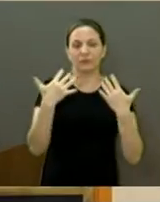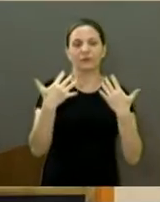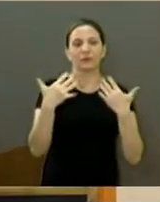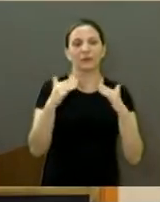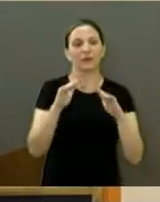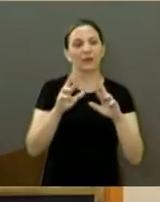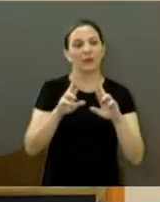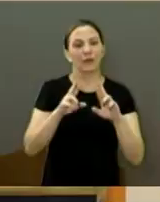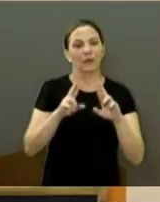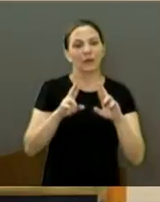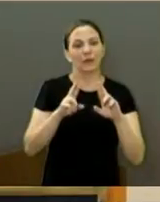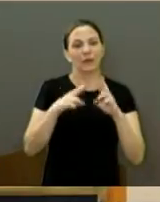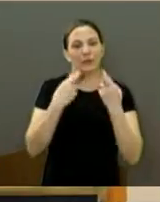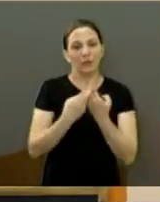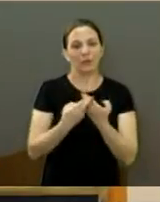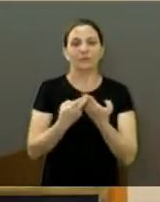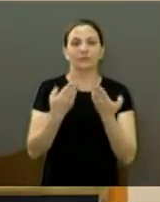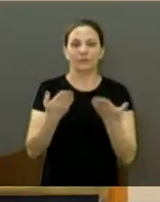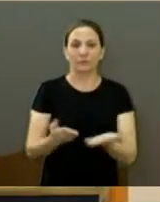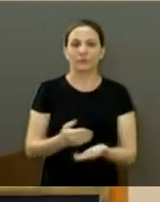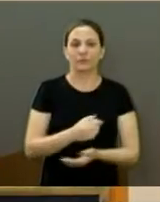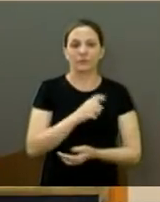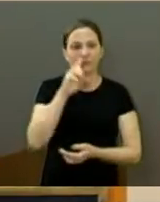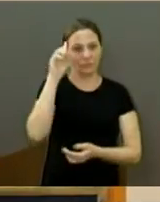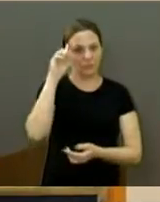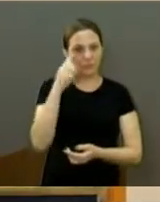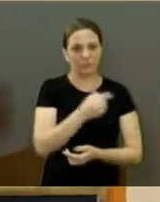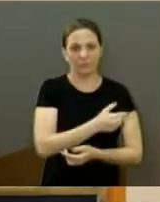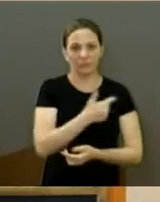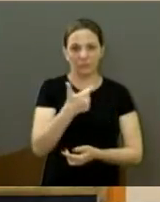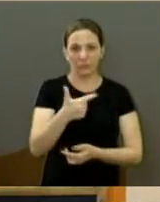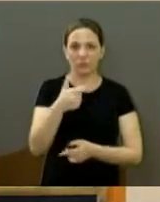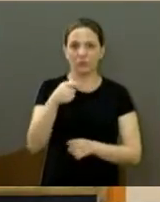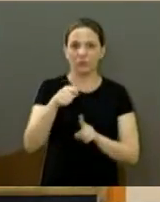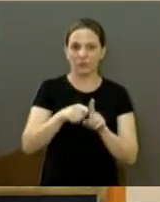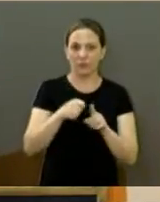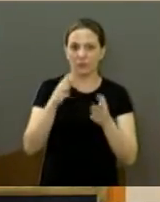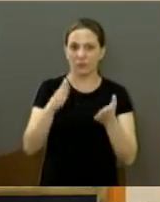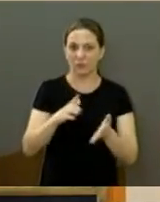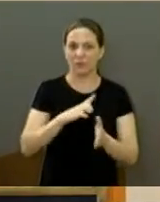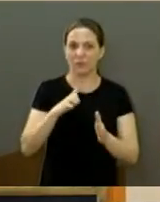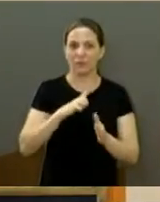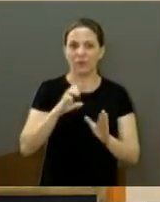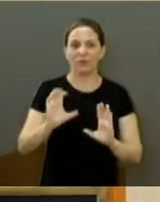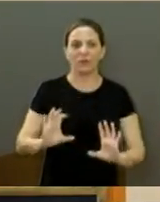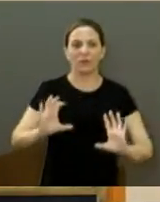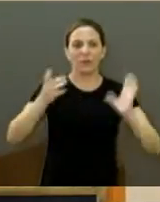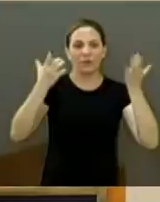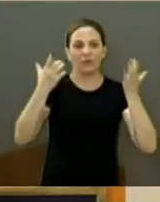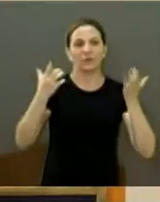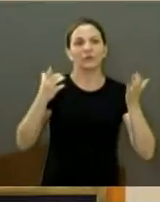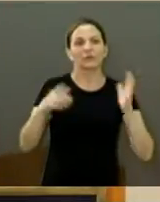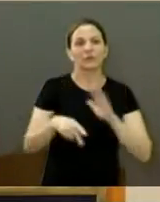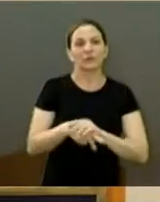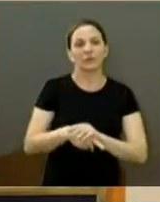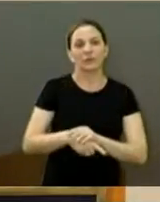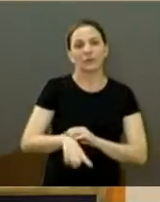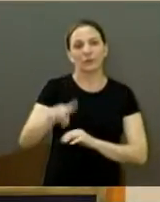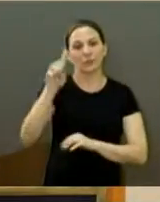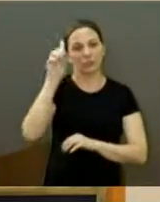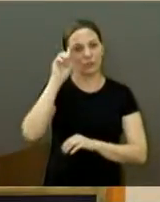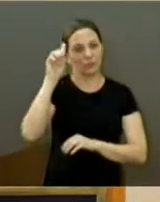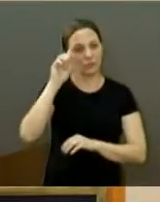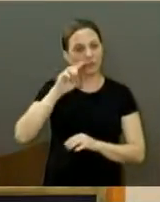Bom, no dia 2 deste mês, nós fizemos um evento em homenagem ao Dia Nacional da Terceira Idade.